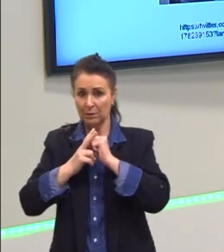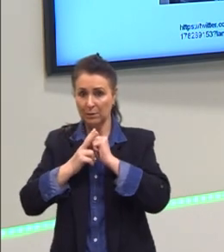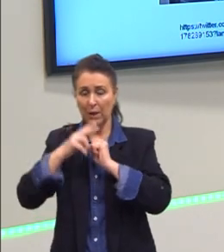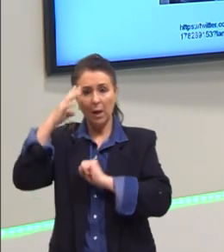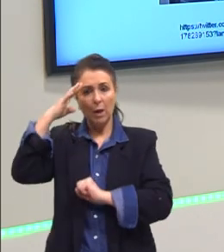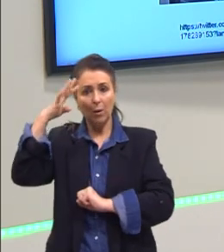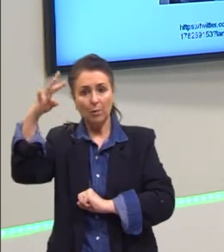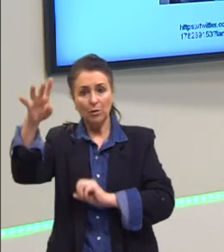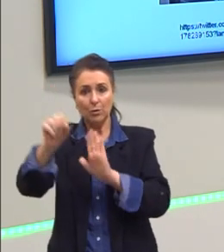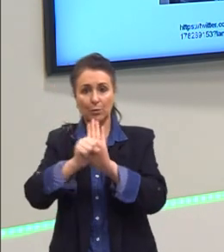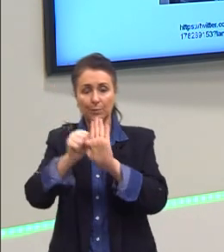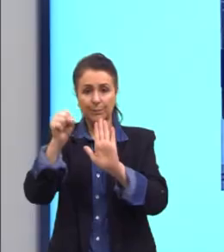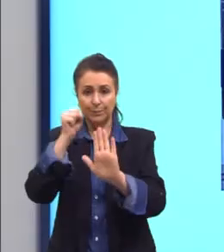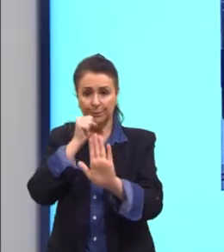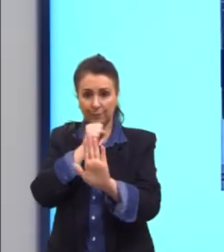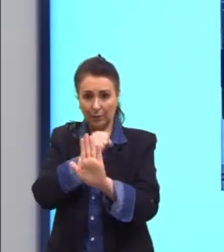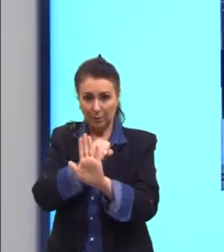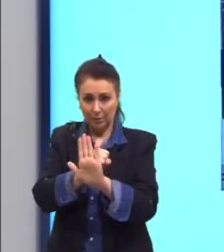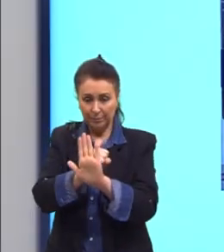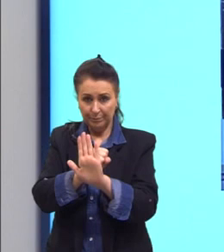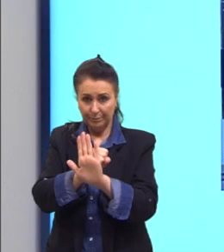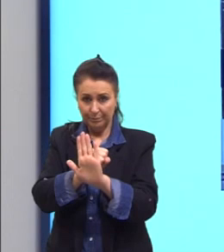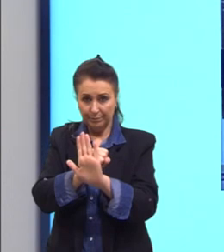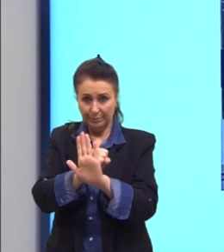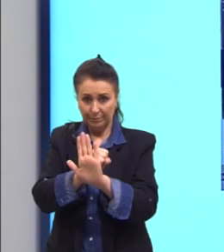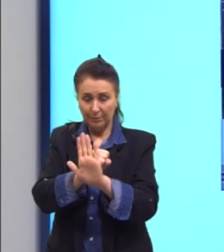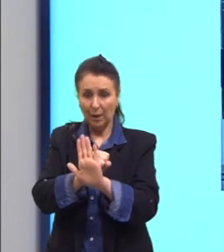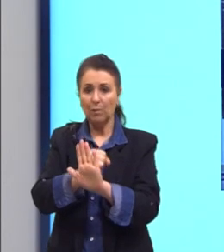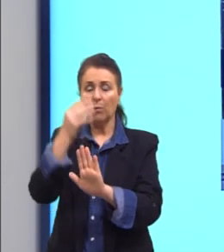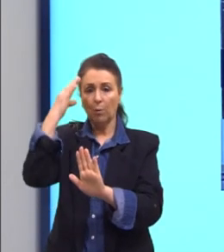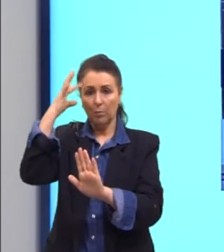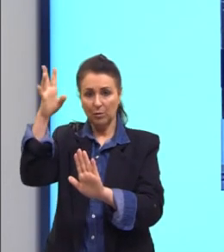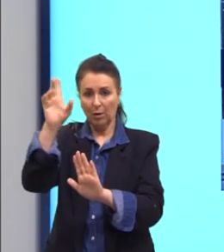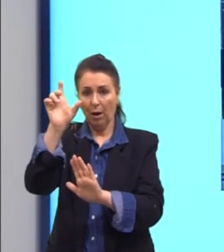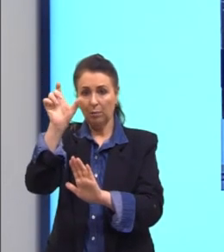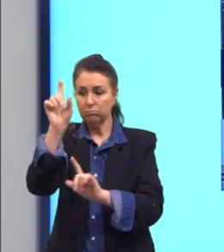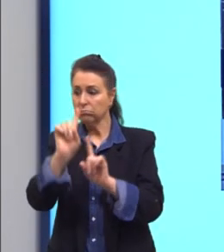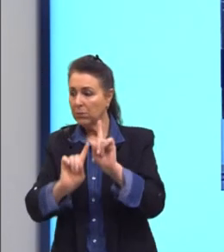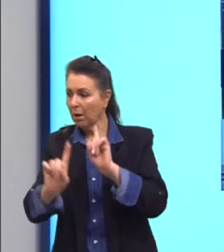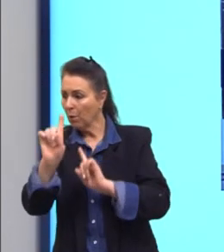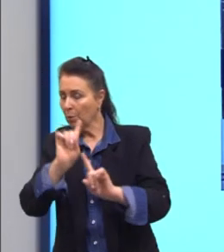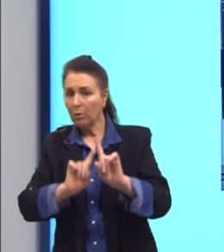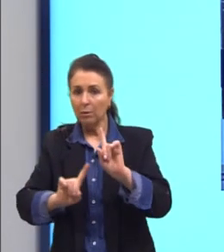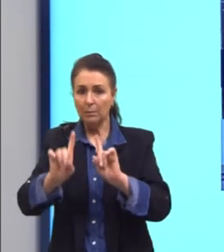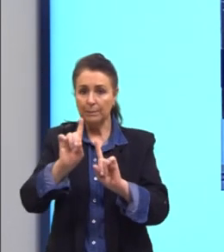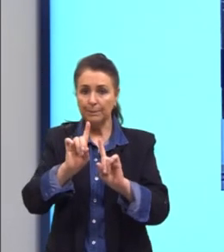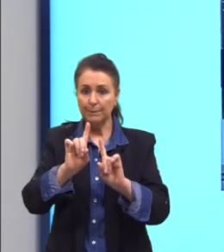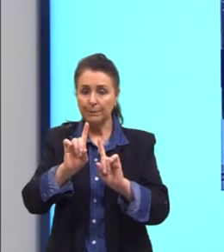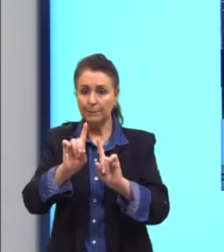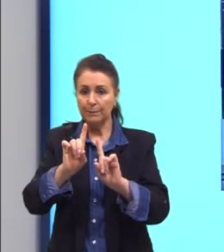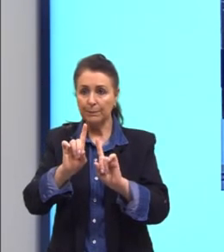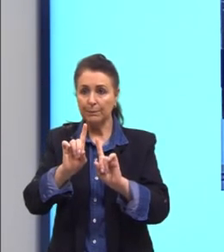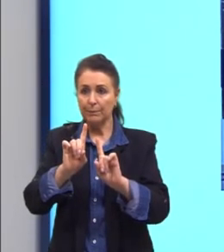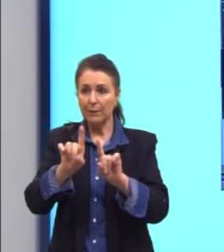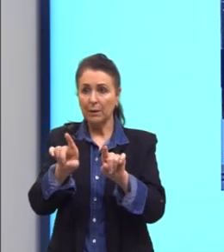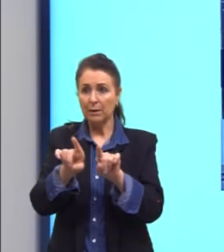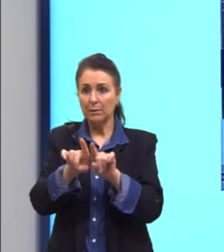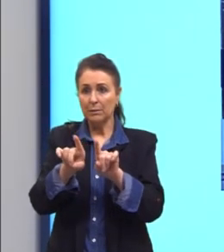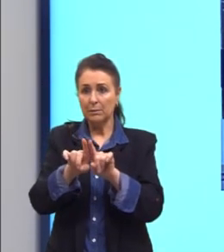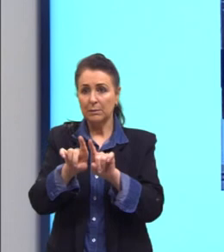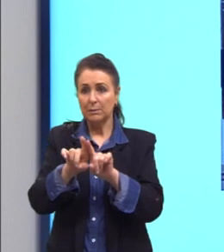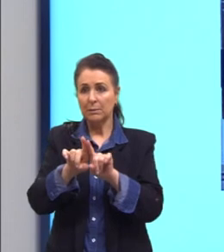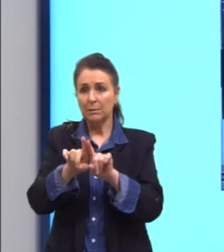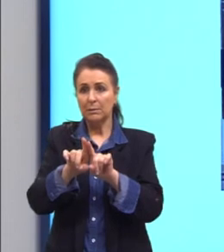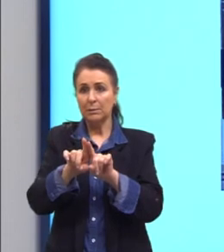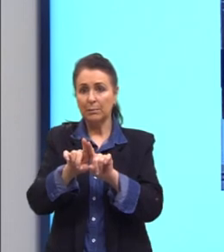eu vou imaginar um somebody, um someone, que é o alguém. O they, que tanto serve para eles como para elas.